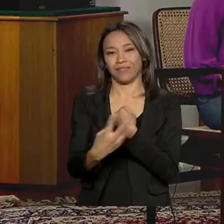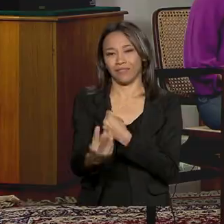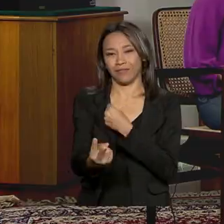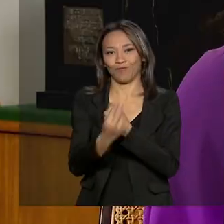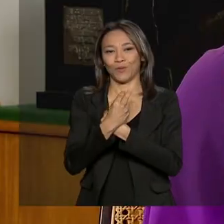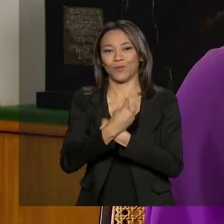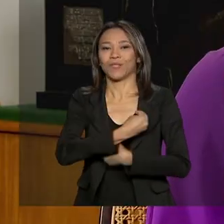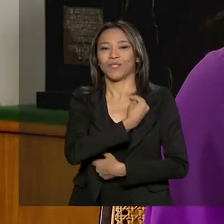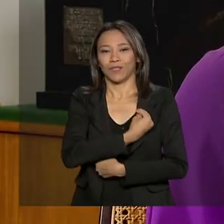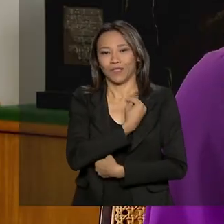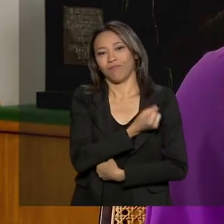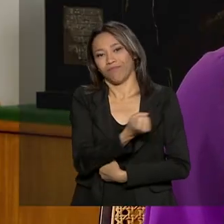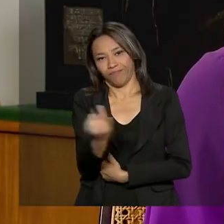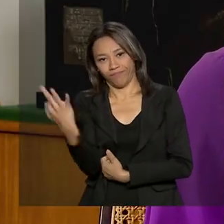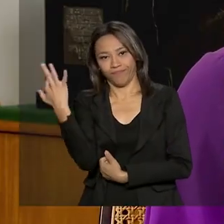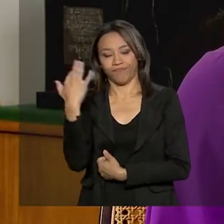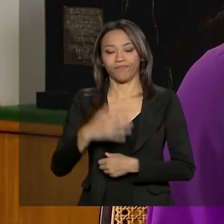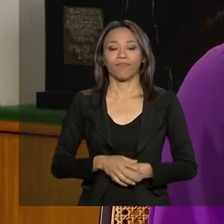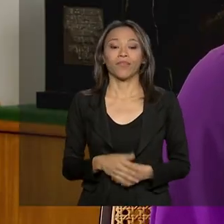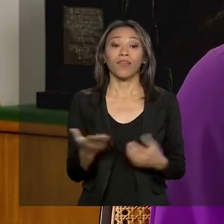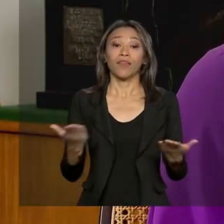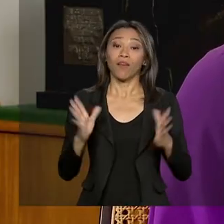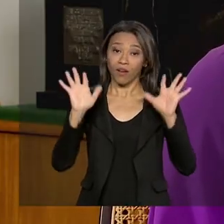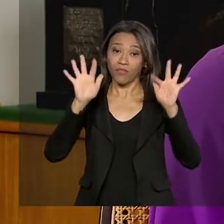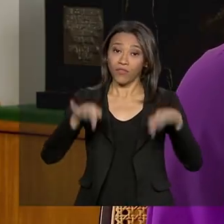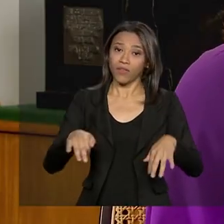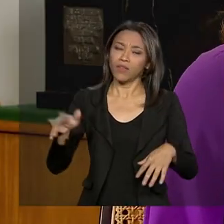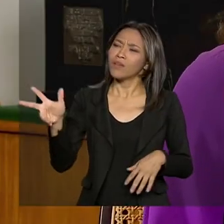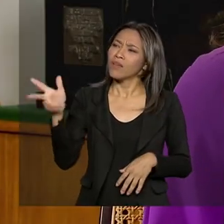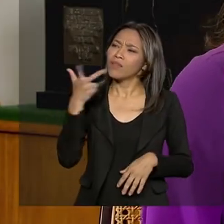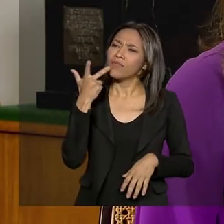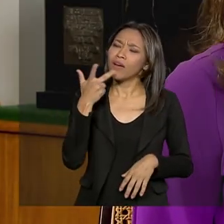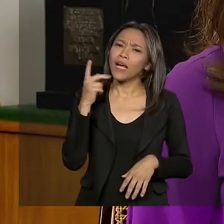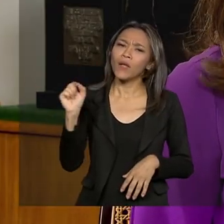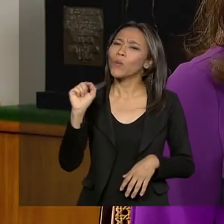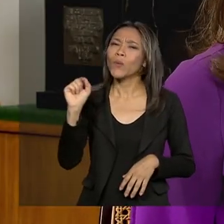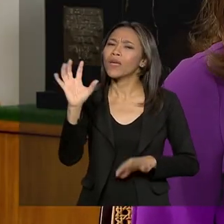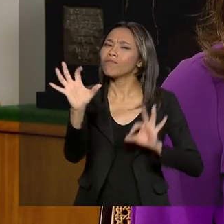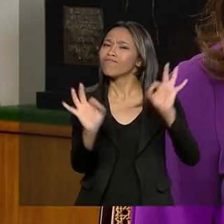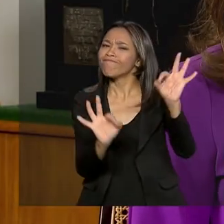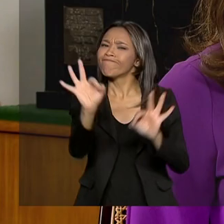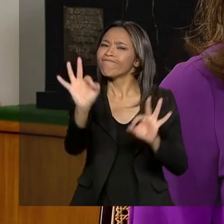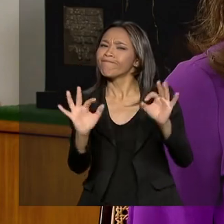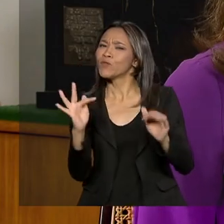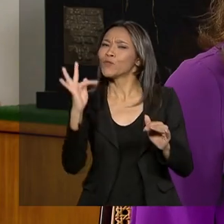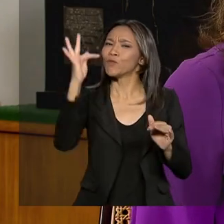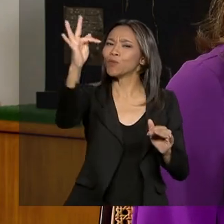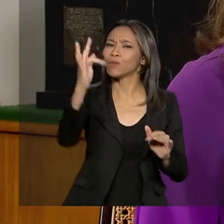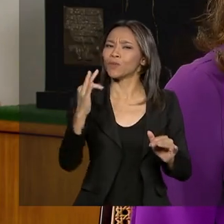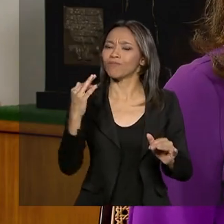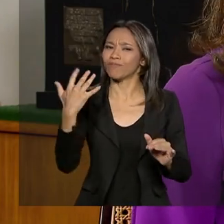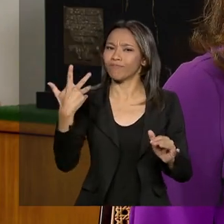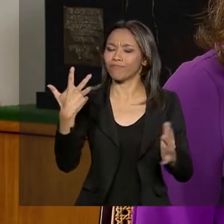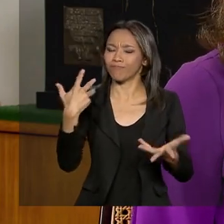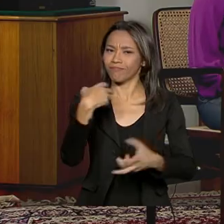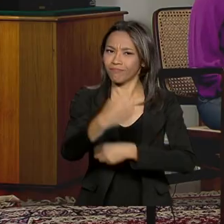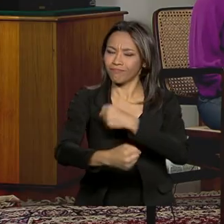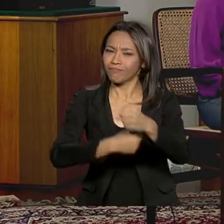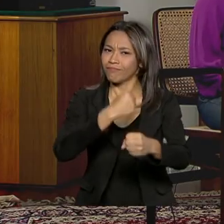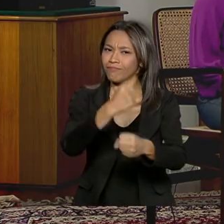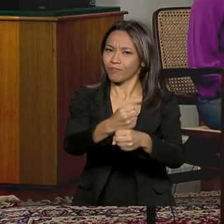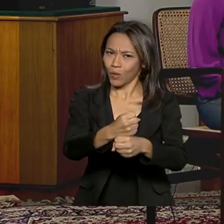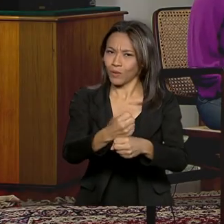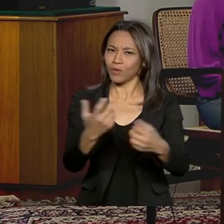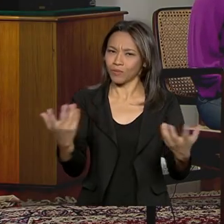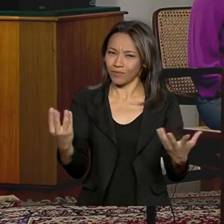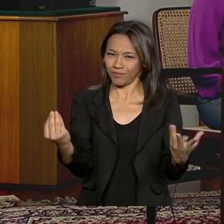muitas vidas. E eu, então, para encerrar, peço que o senhor fale de uma perspectiva que o senhor vê para o Brasil no ano que vem, depois desse um ano de treino. Como é que vai ser